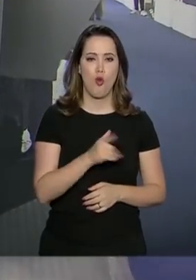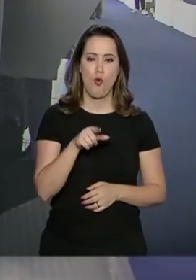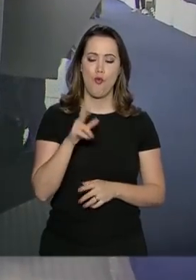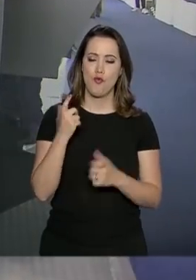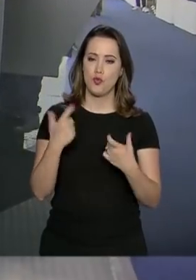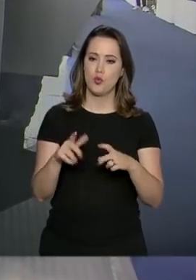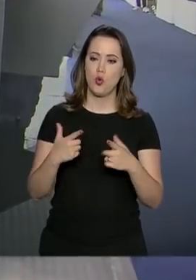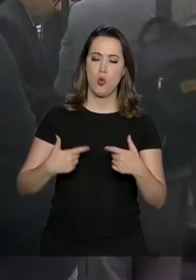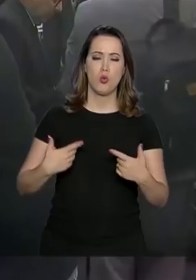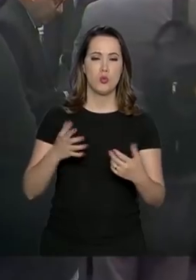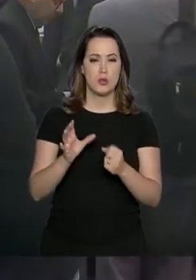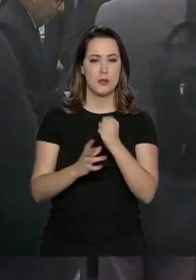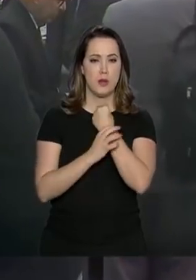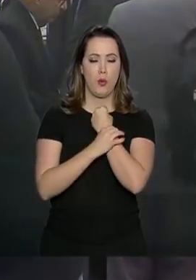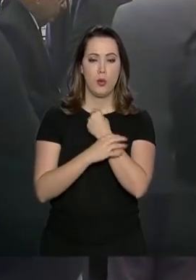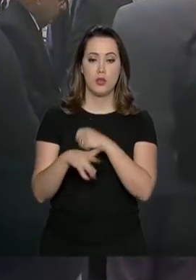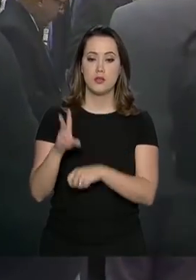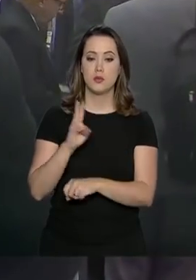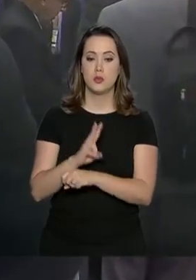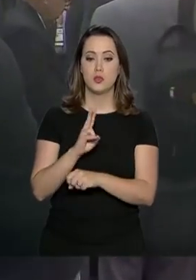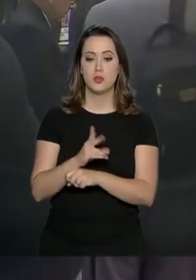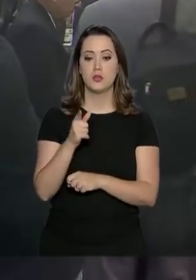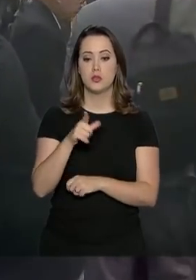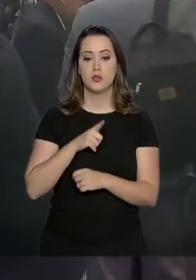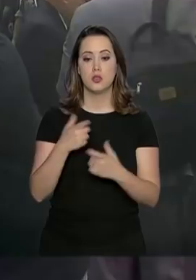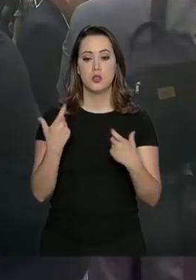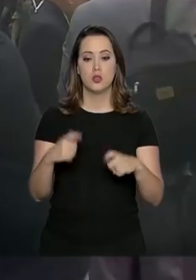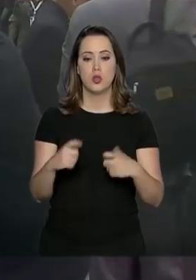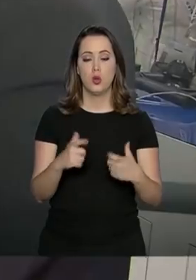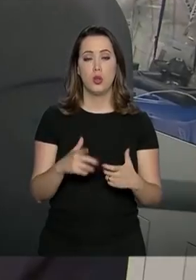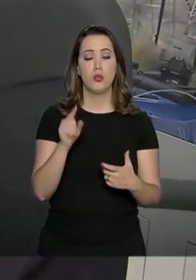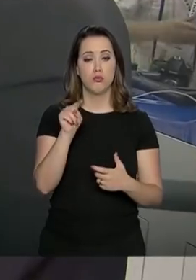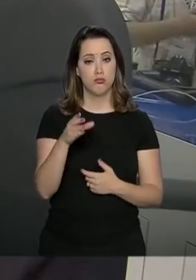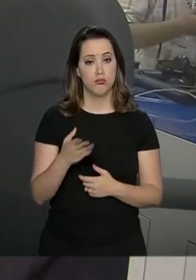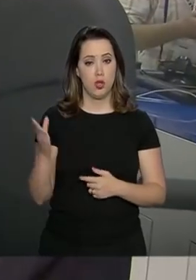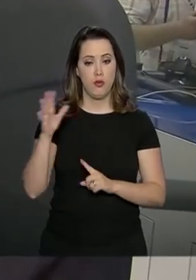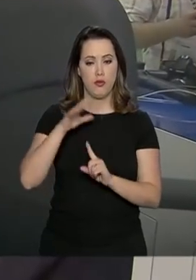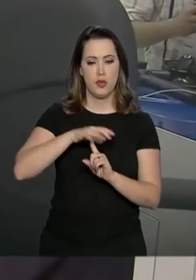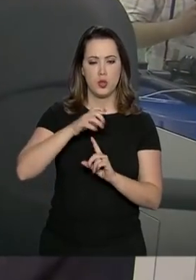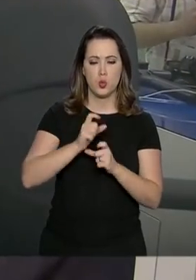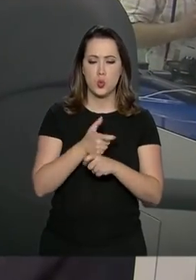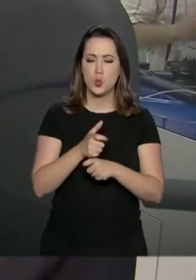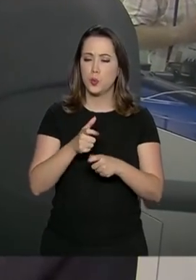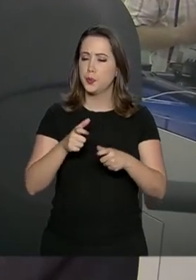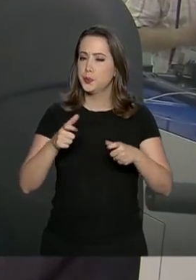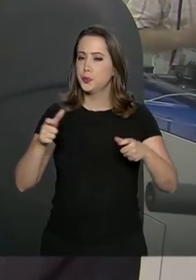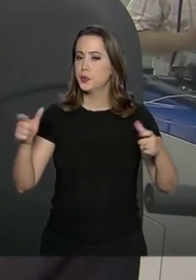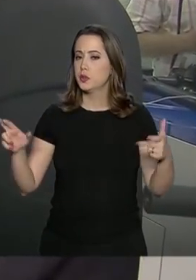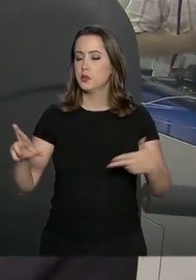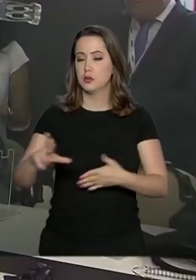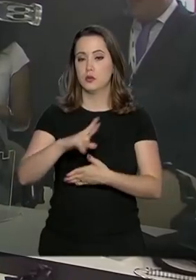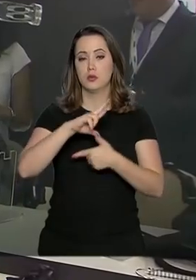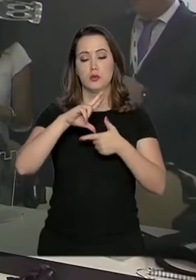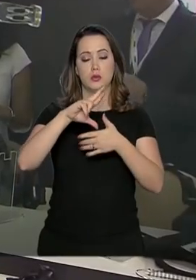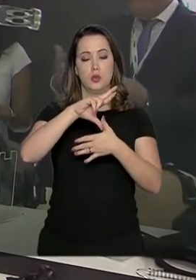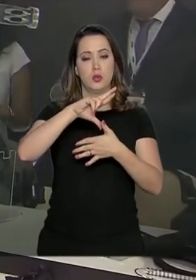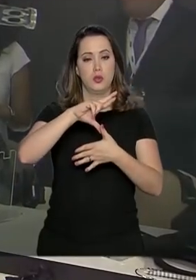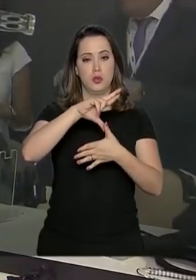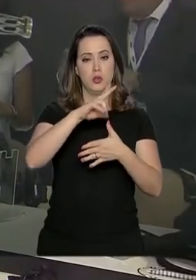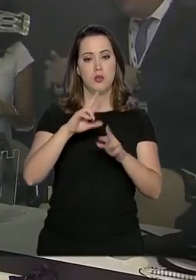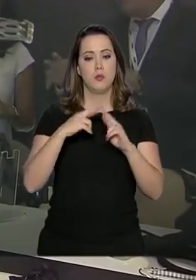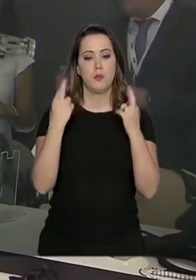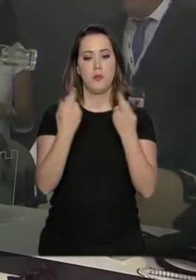de defesa e segurança está na LAAD, Defense and Security. É o maior encontro do setor da América Latina, que reúne